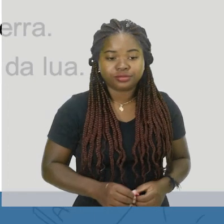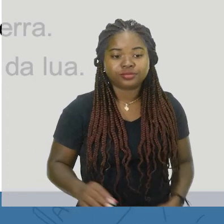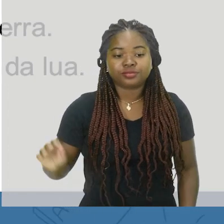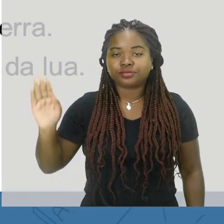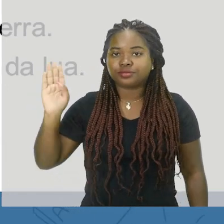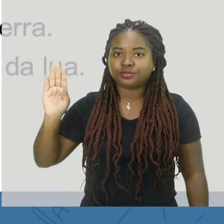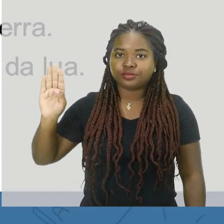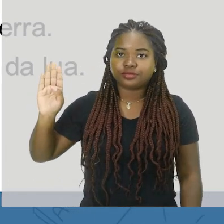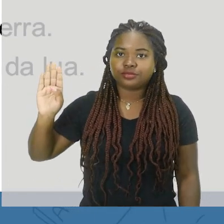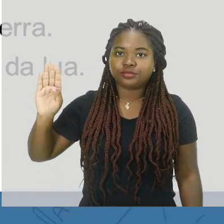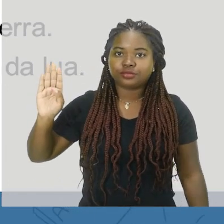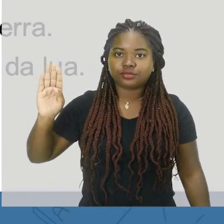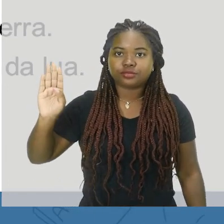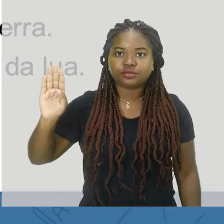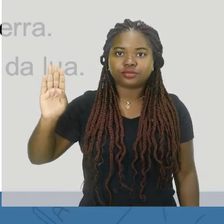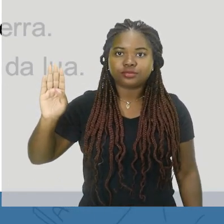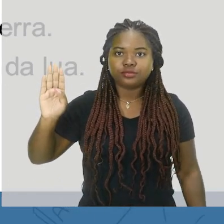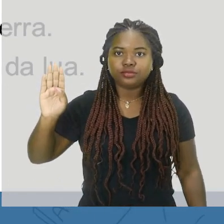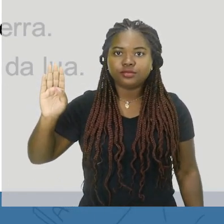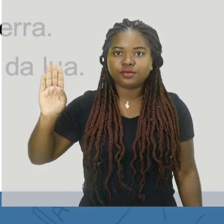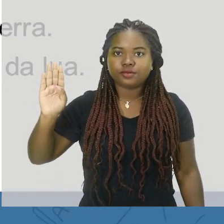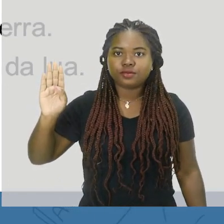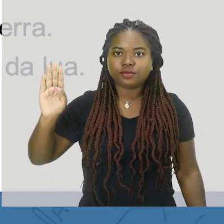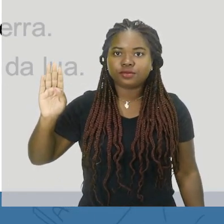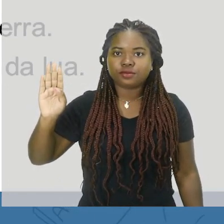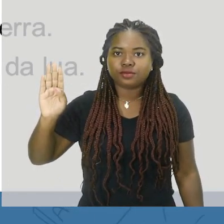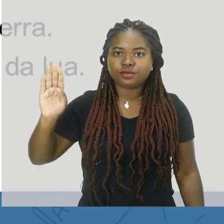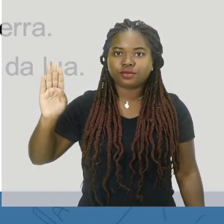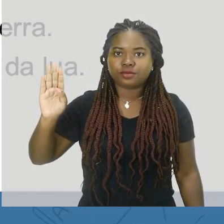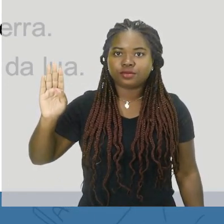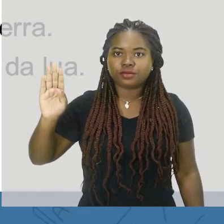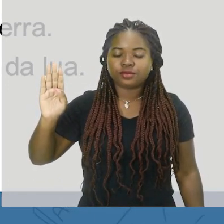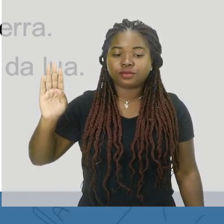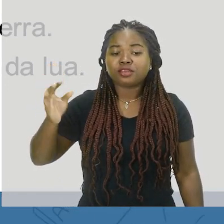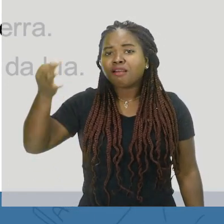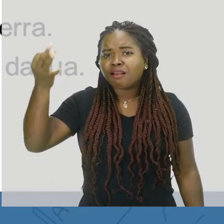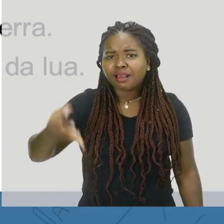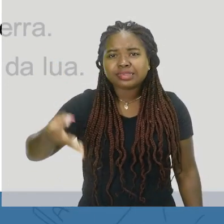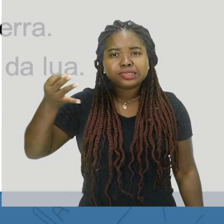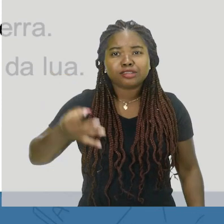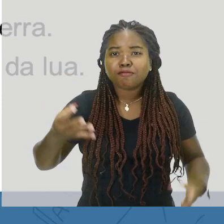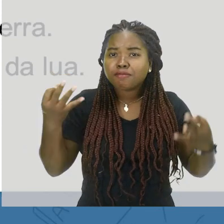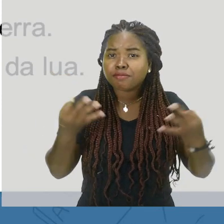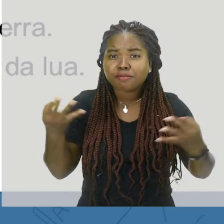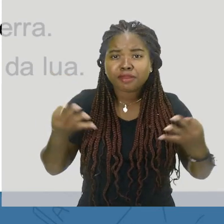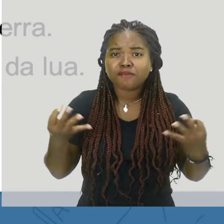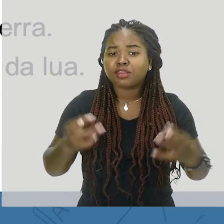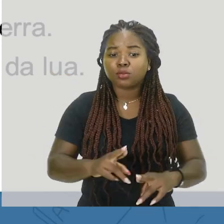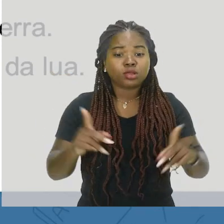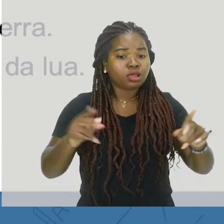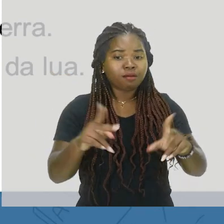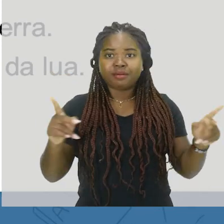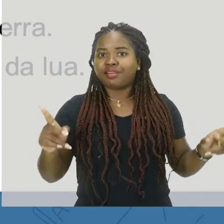Letra B, planos das ópticas da Terra e da Lua serem diferentes, correto, os planos são diferentes, tá certo?